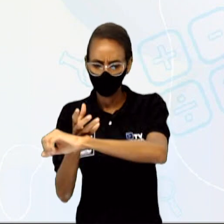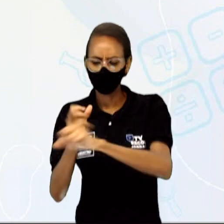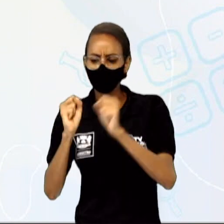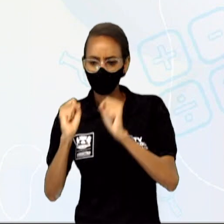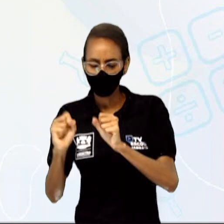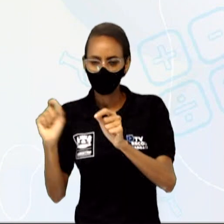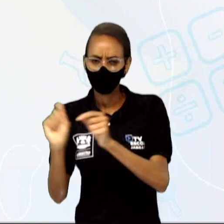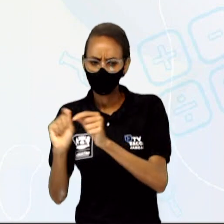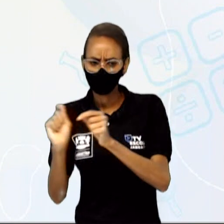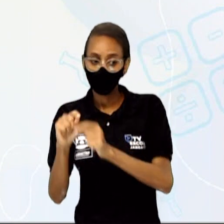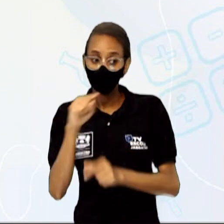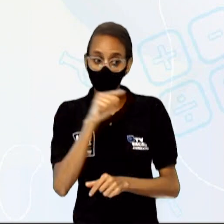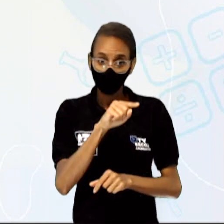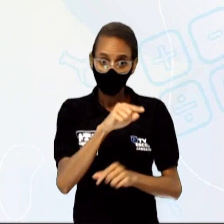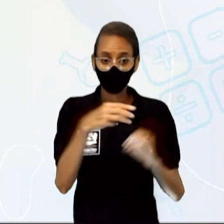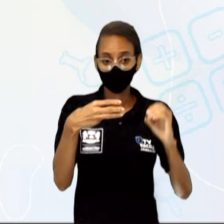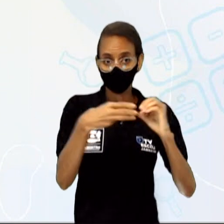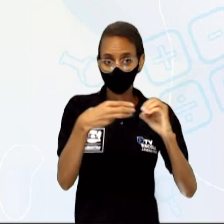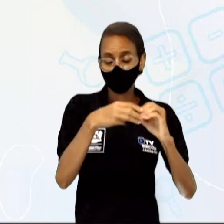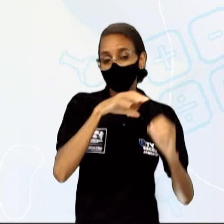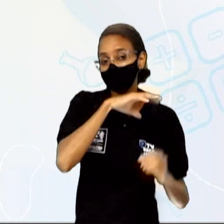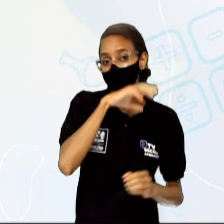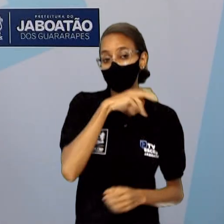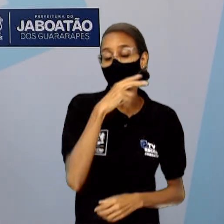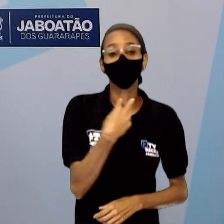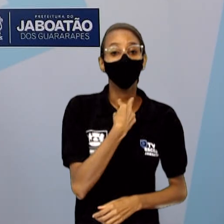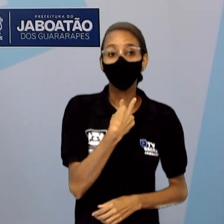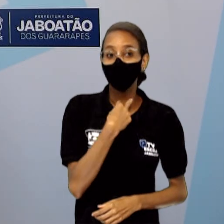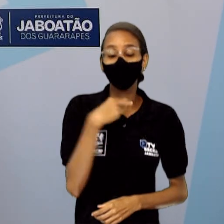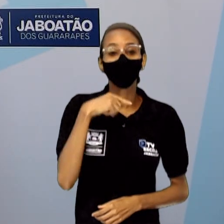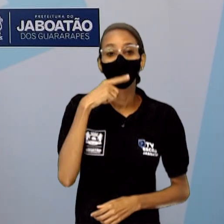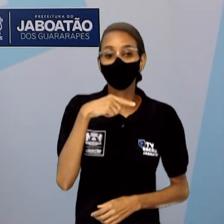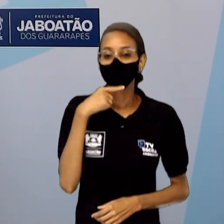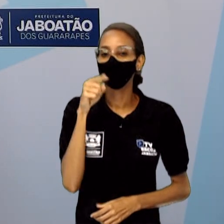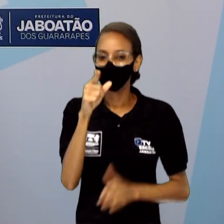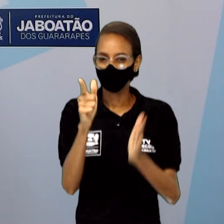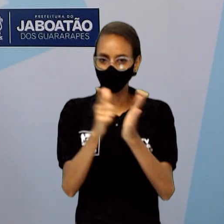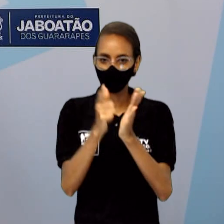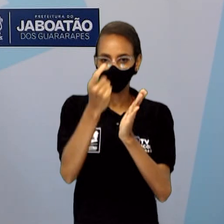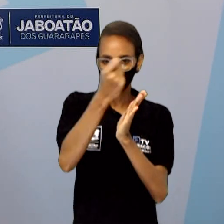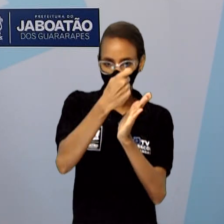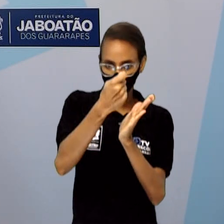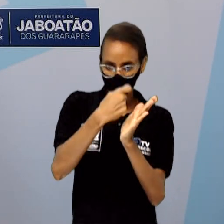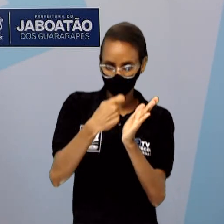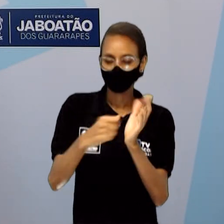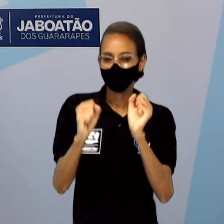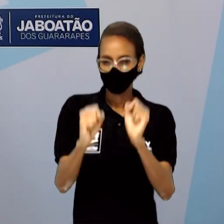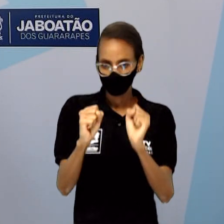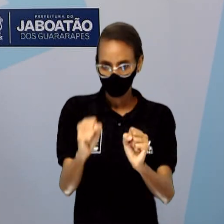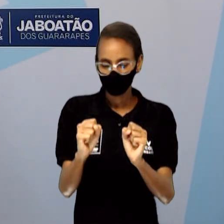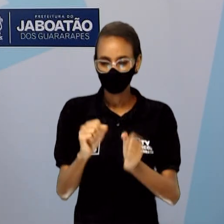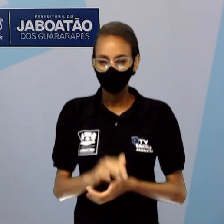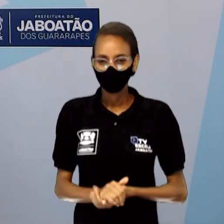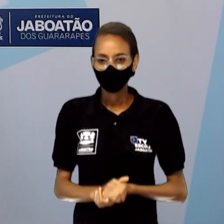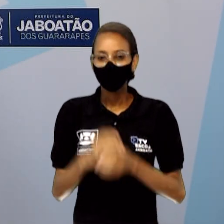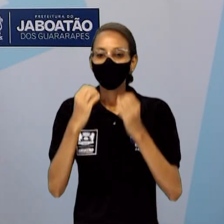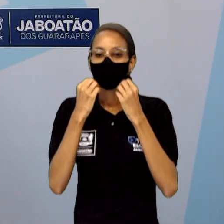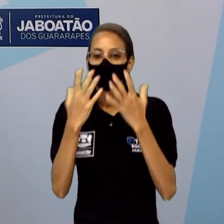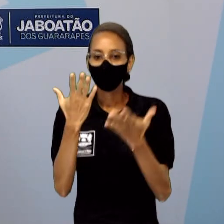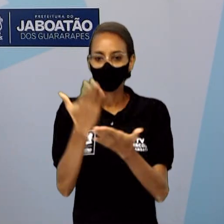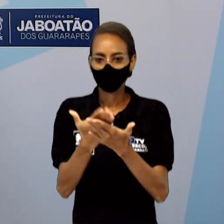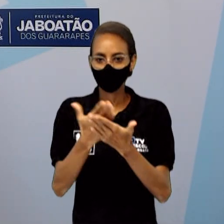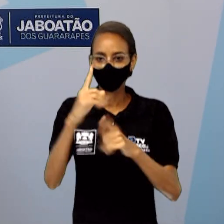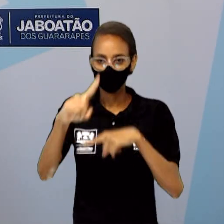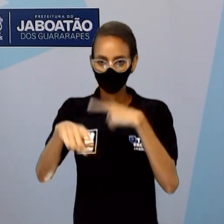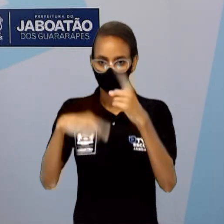não pode. Então, de acordo com o a gente viu, anotem aí no seu caderno. É isso aí, pessoal. Bom estudo e